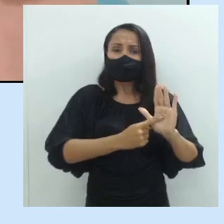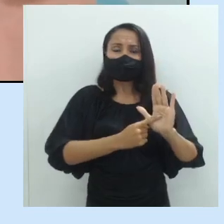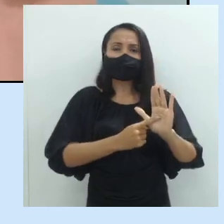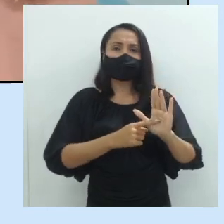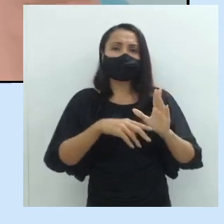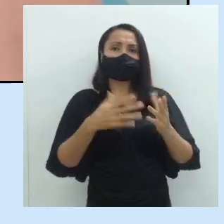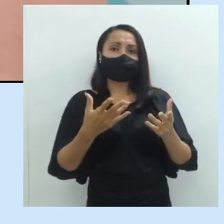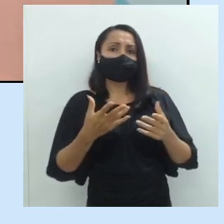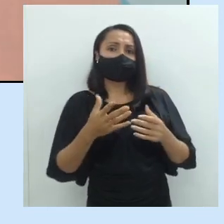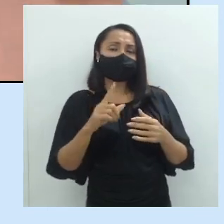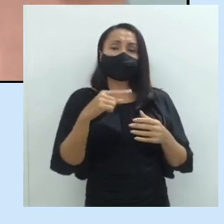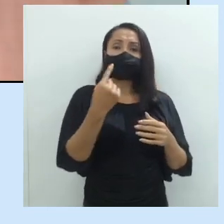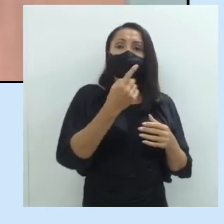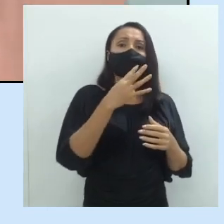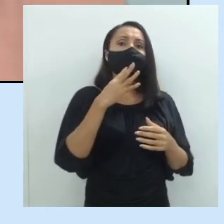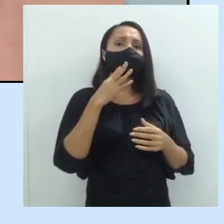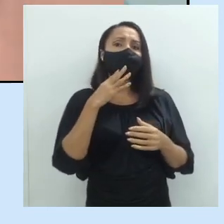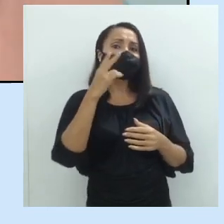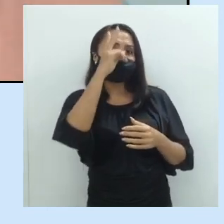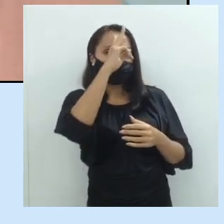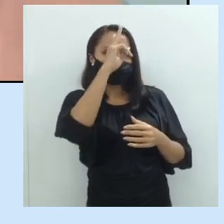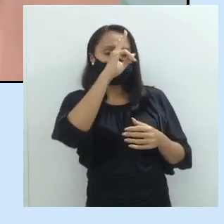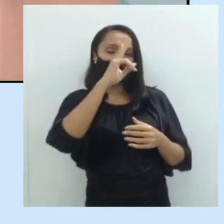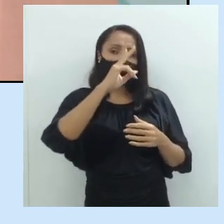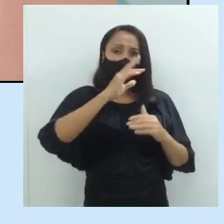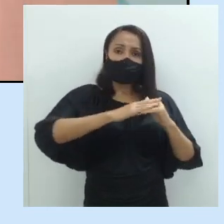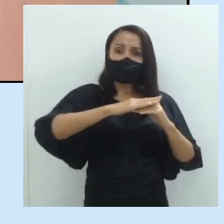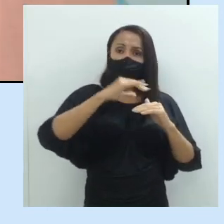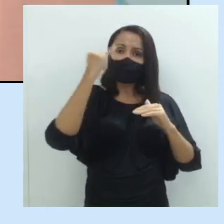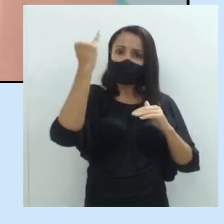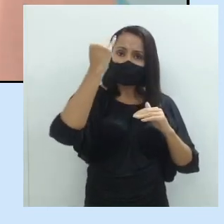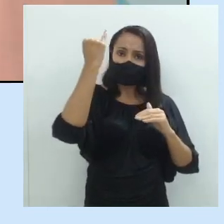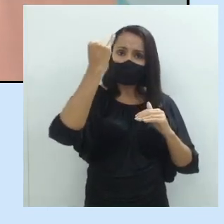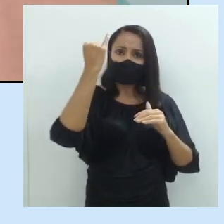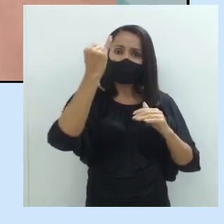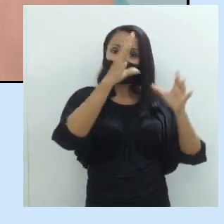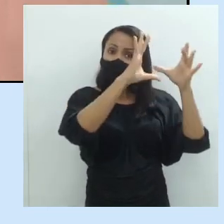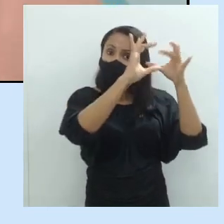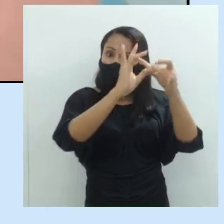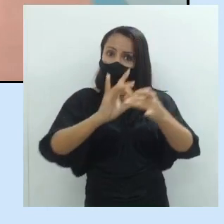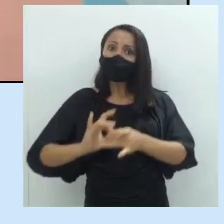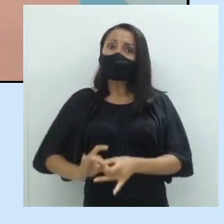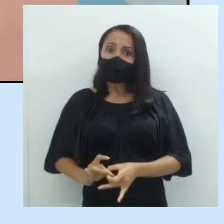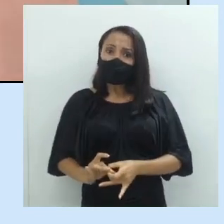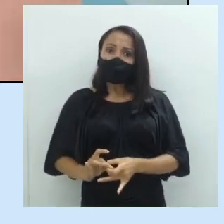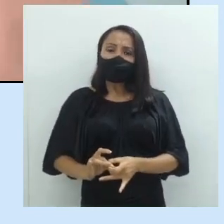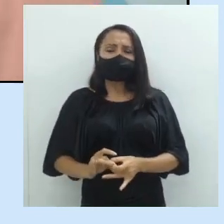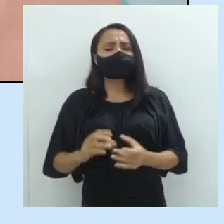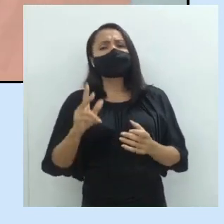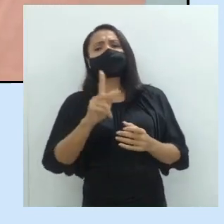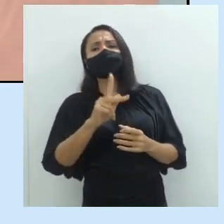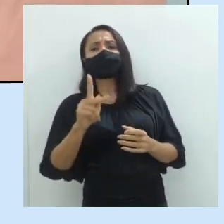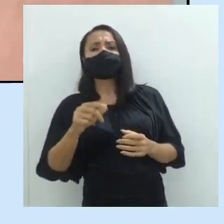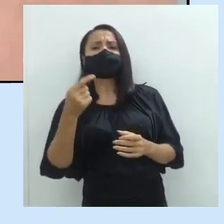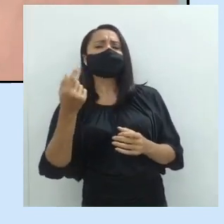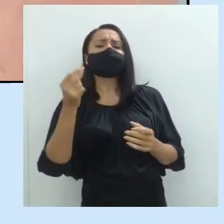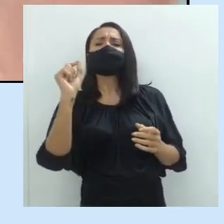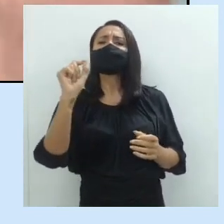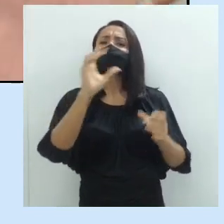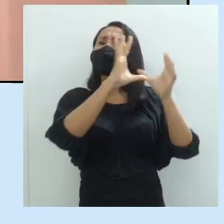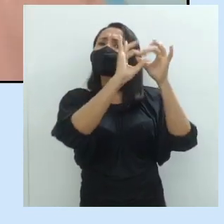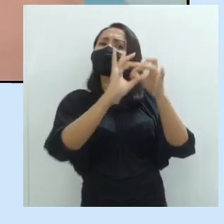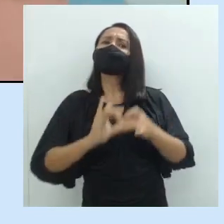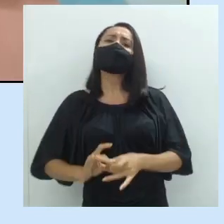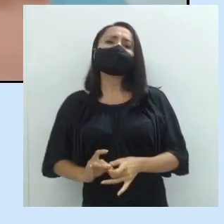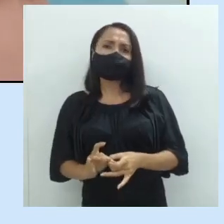conhecer. Então, lembrar uma questão importante, lembre-se do contexto, aí você me diz, professor, o que é o contexto?